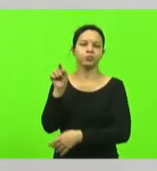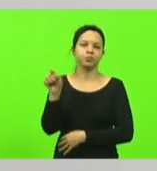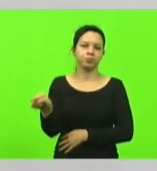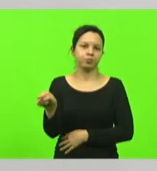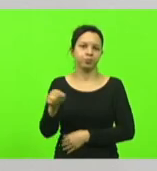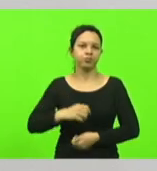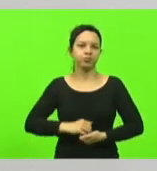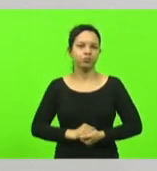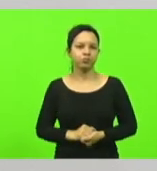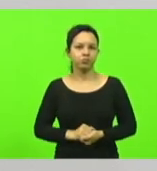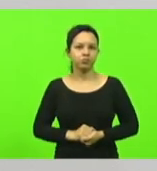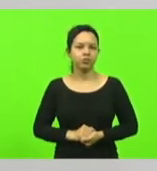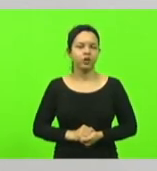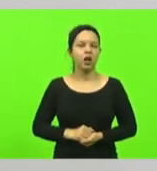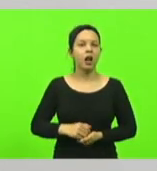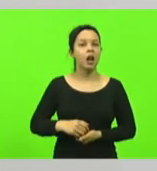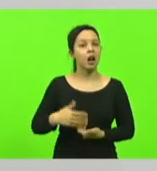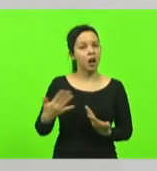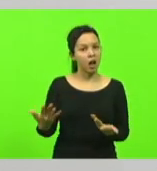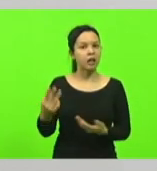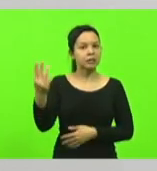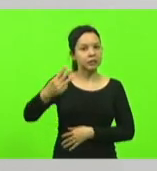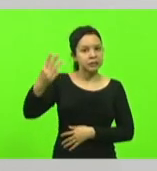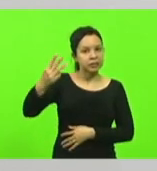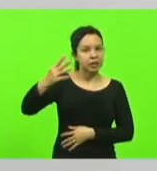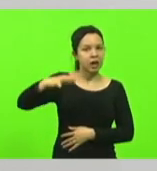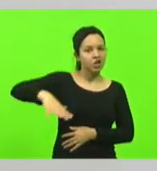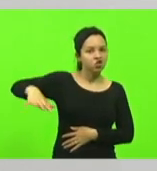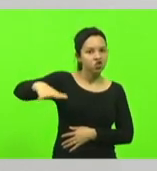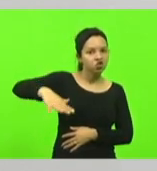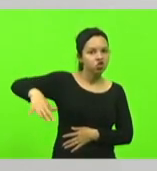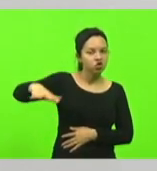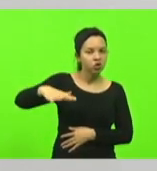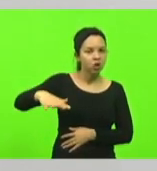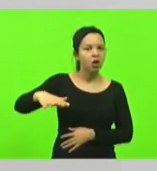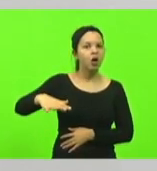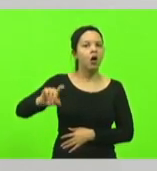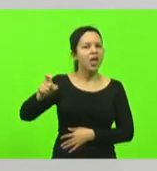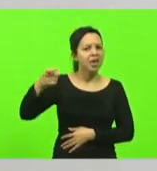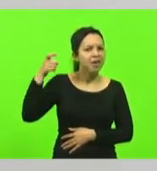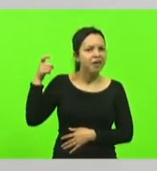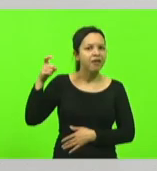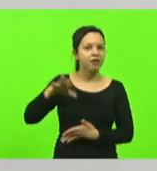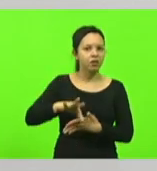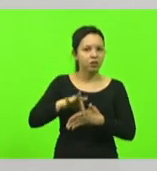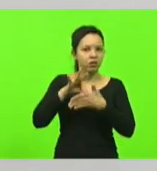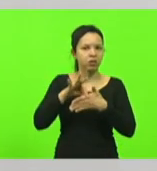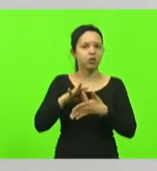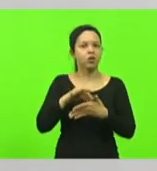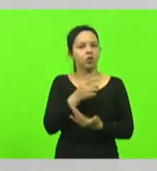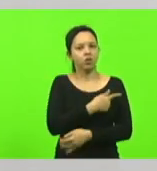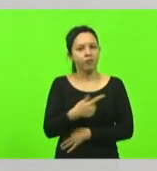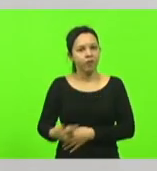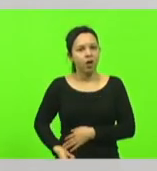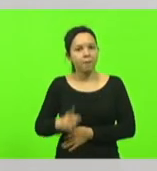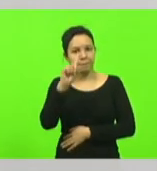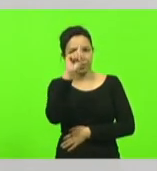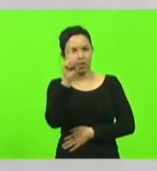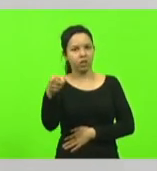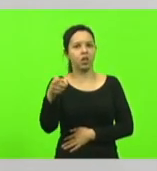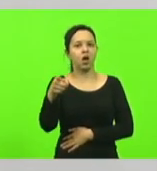lá para a terceira região, como eu disse, região de três ex-líderes de governo, mandar 80 policiais para lá.